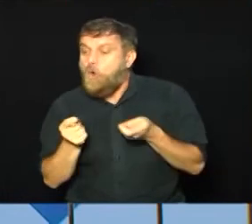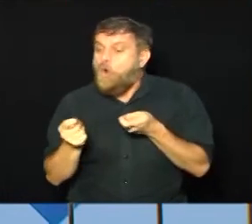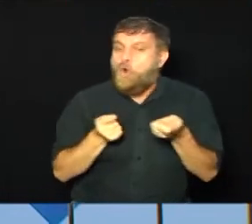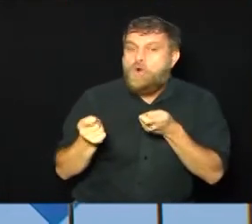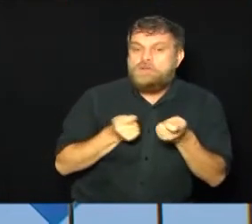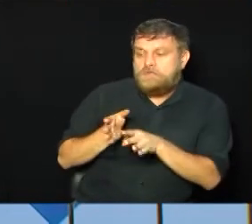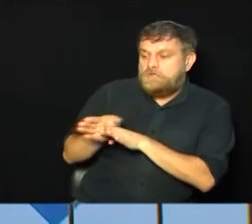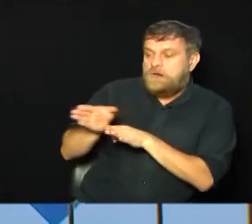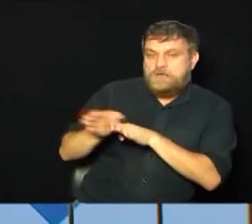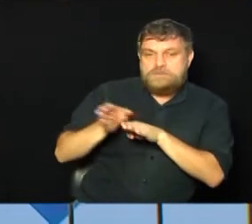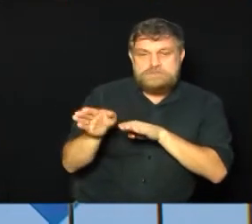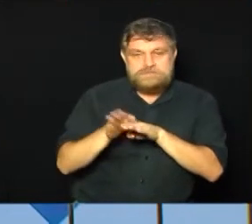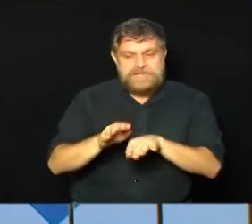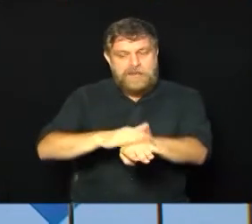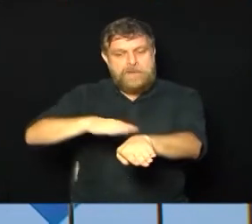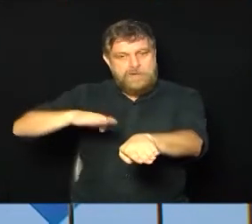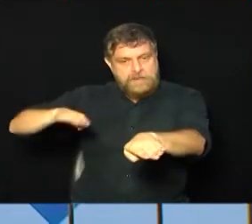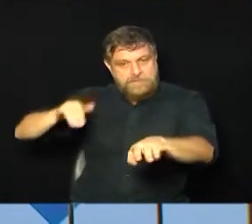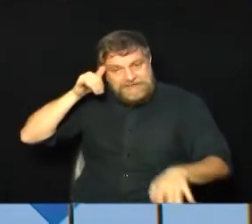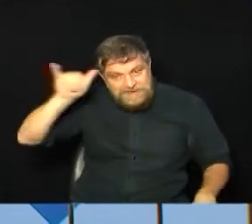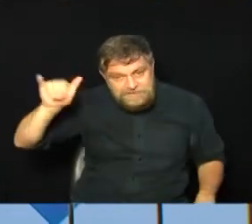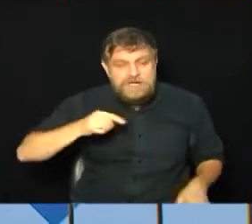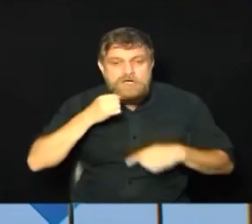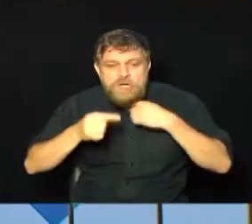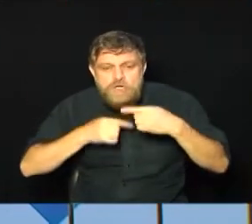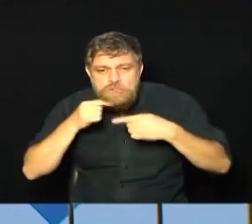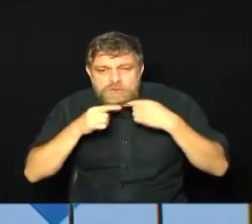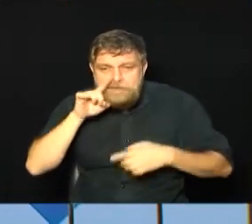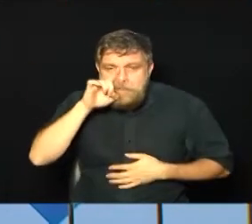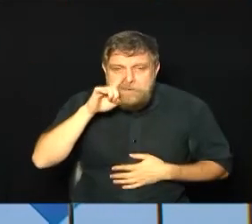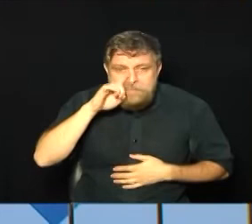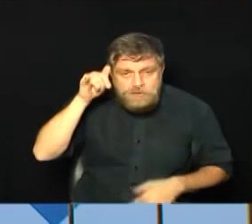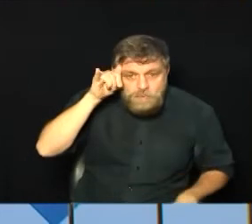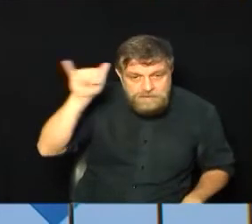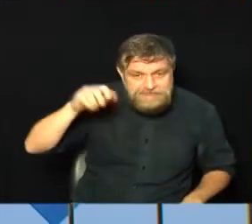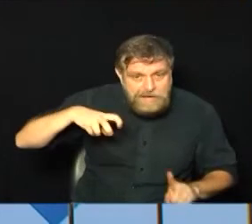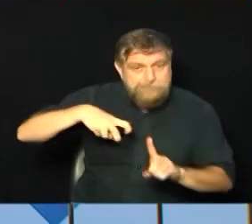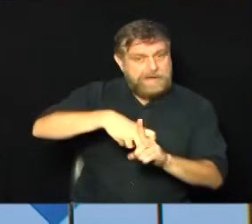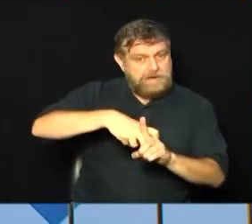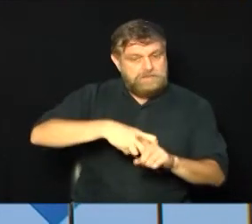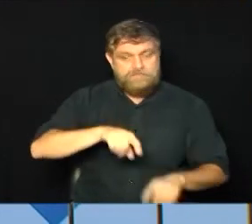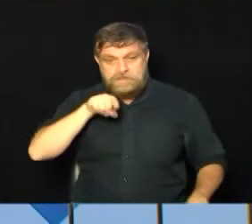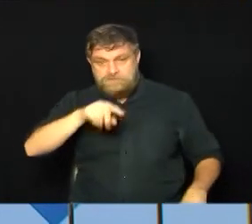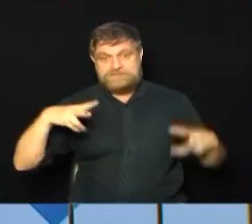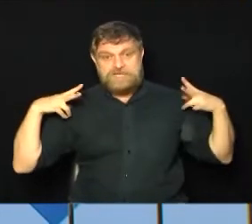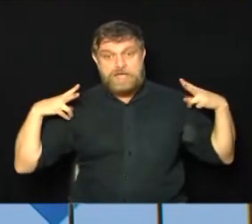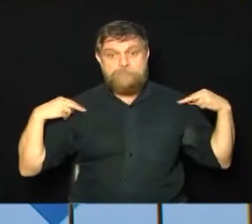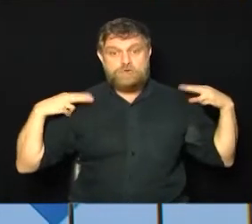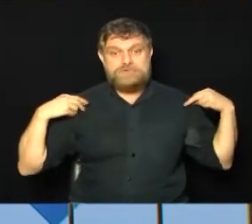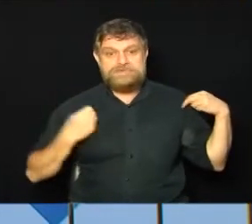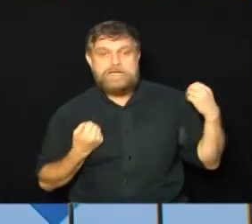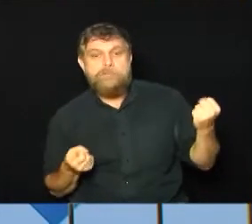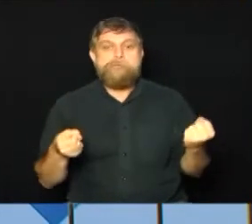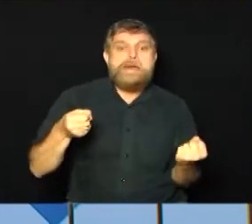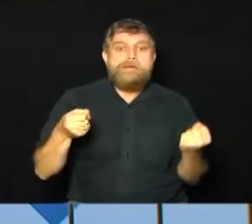trânsito para que não tenha tumulto e também para que não haja dúvida, nenhum perigo, nenhum acidente. E você de casa, motorista, quer sair, mas tem